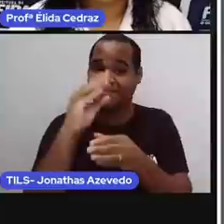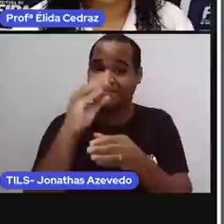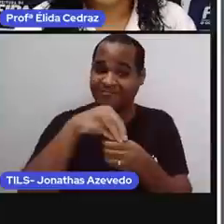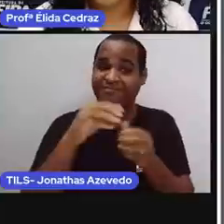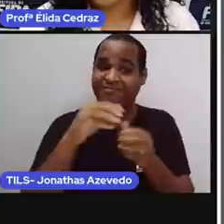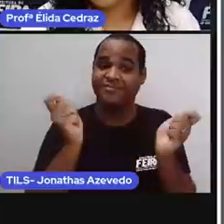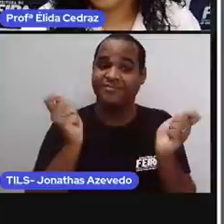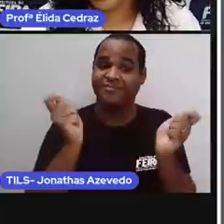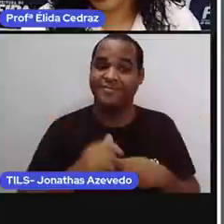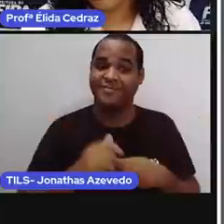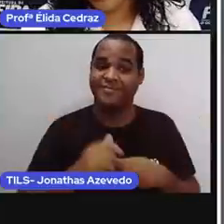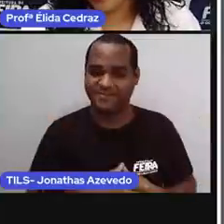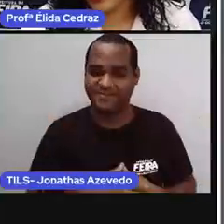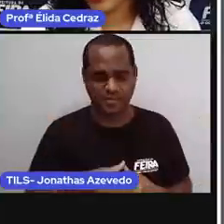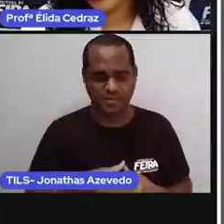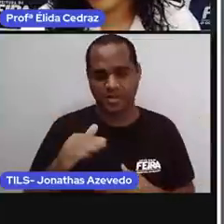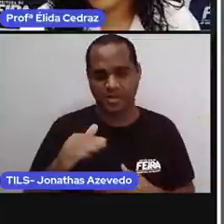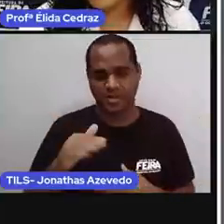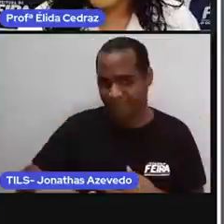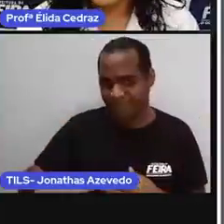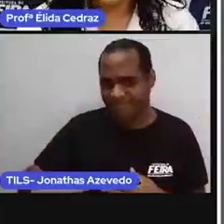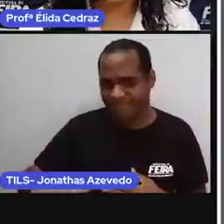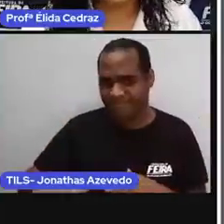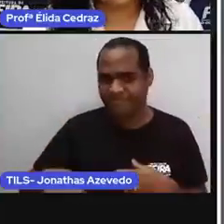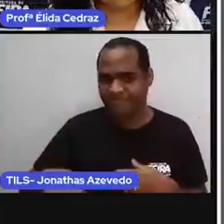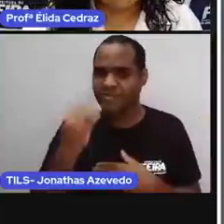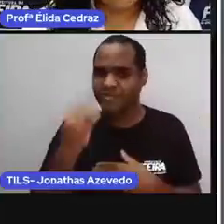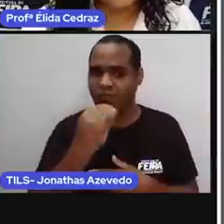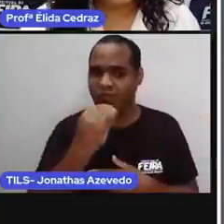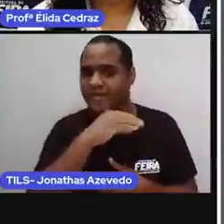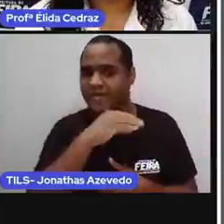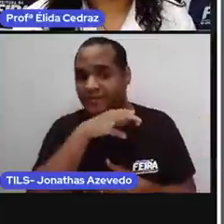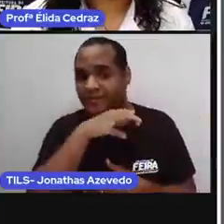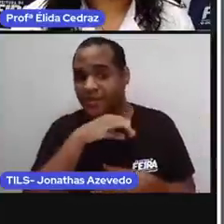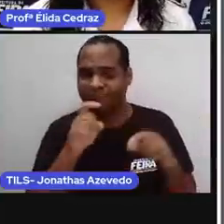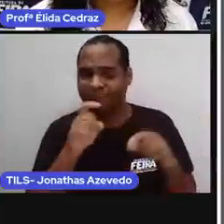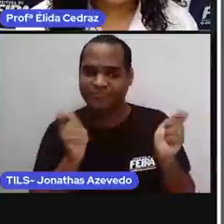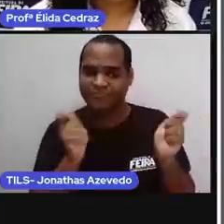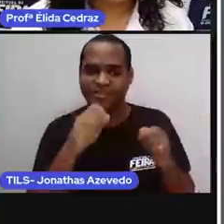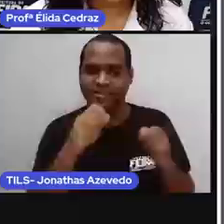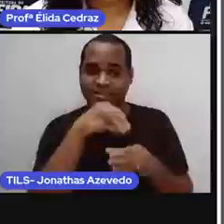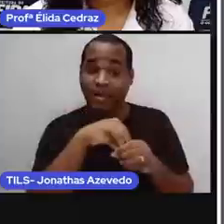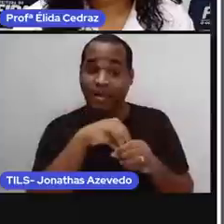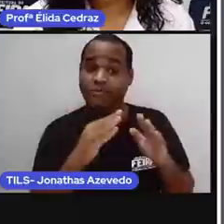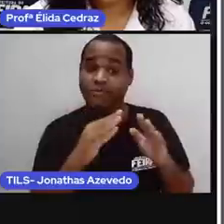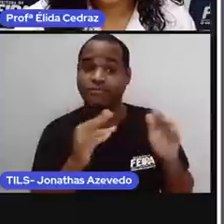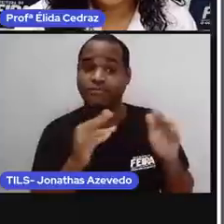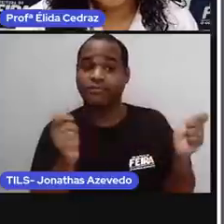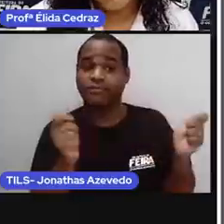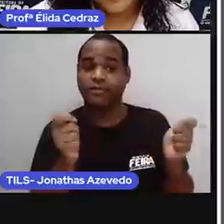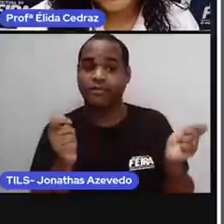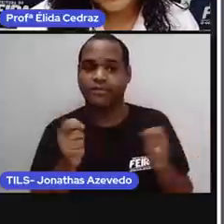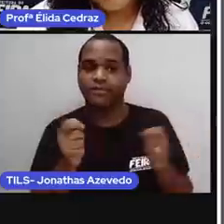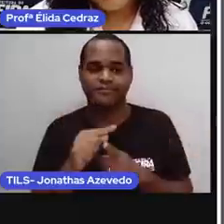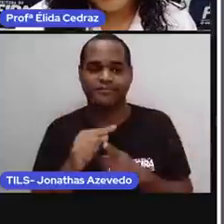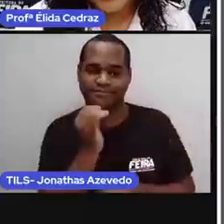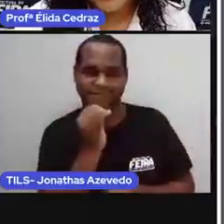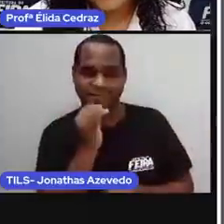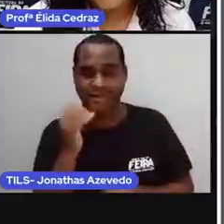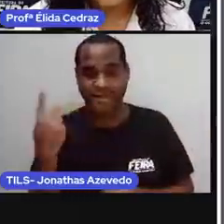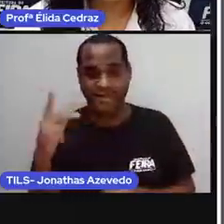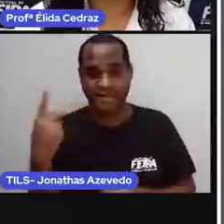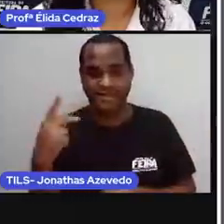animais de menor porte e que a gente pode criar até como se fizesse parte da